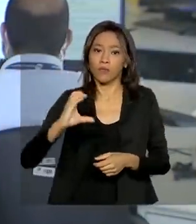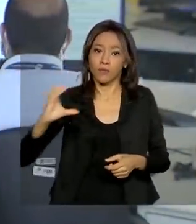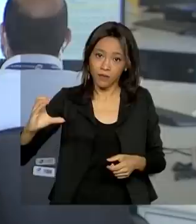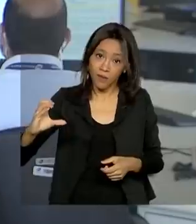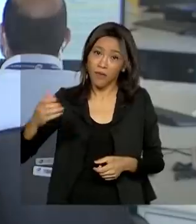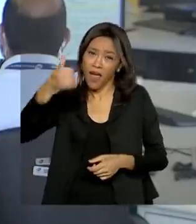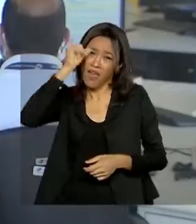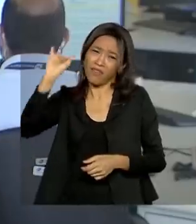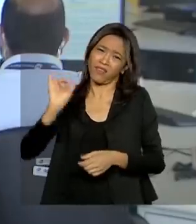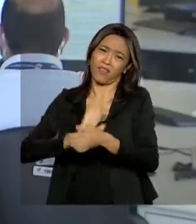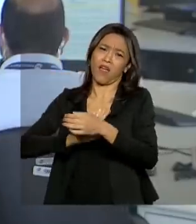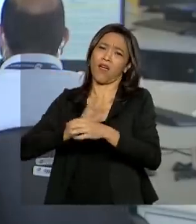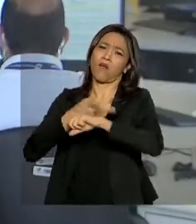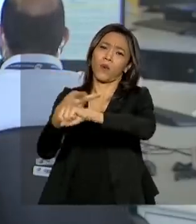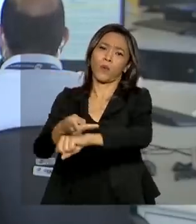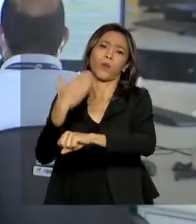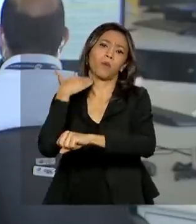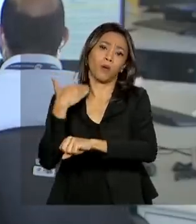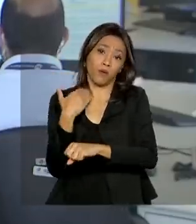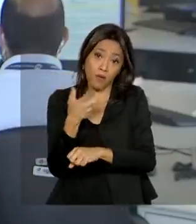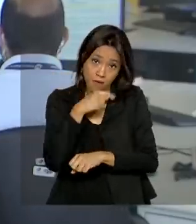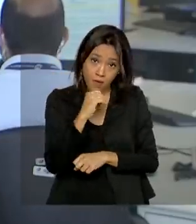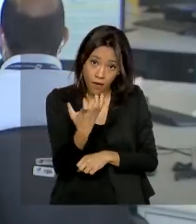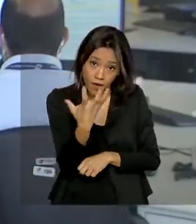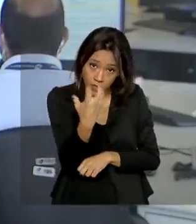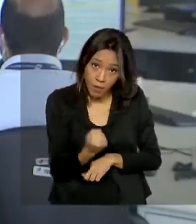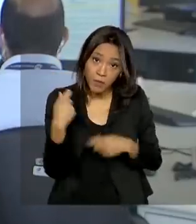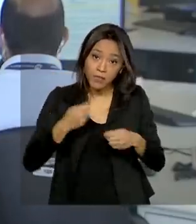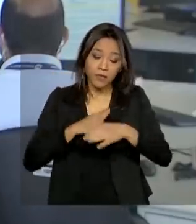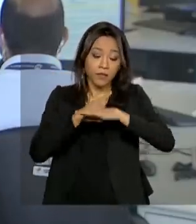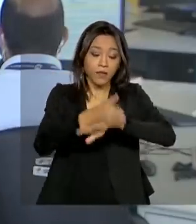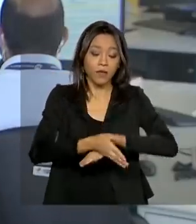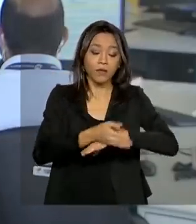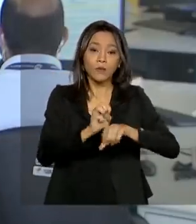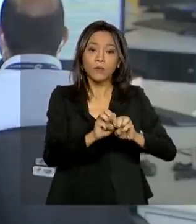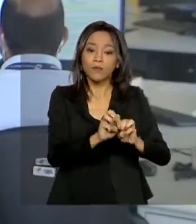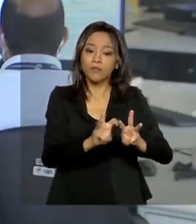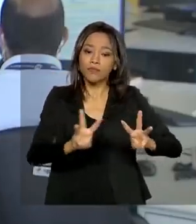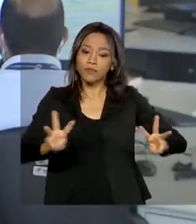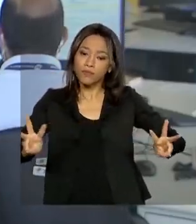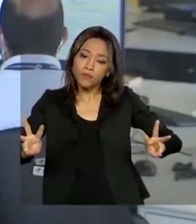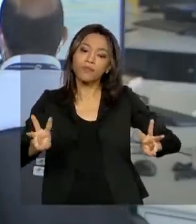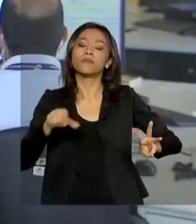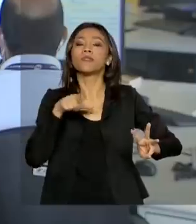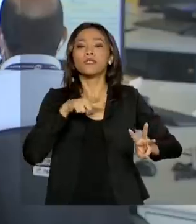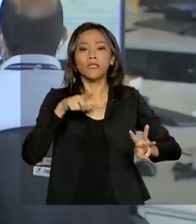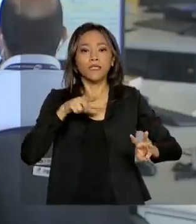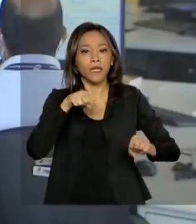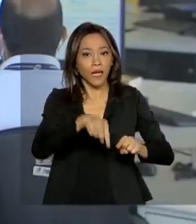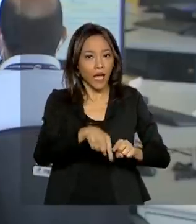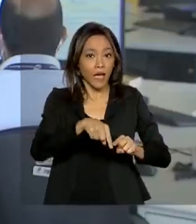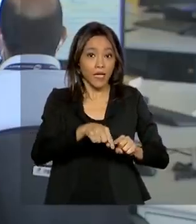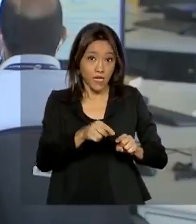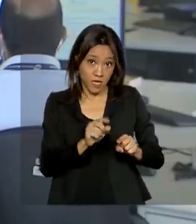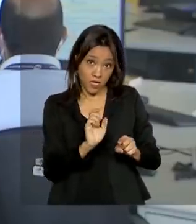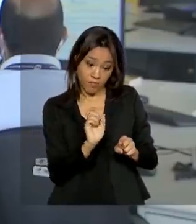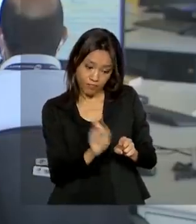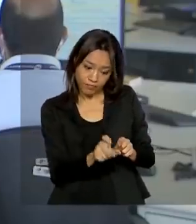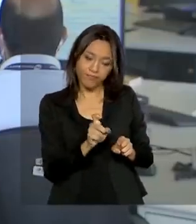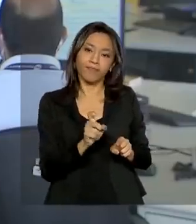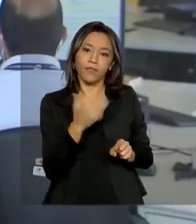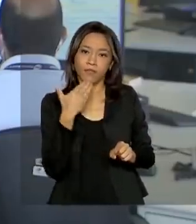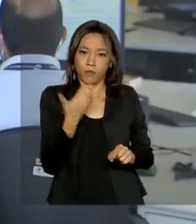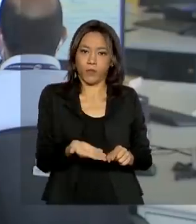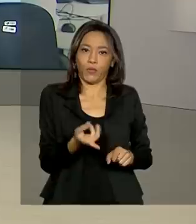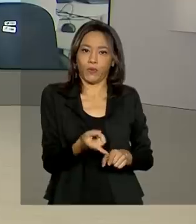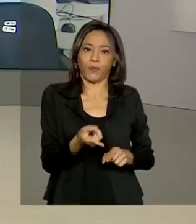bancos. Quem quiser receber dessa forma, precisa entrar no site do INSS, no espaço Meu INSS, e fazer a solicitação.